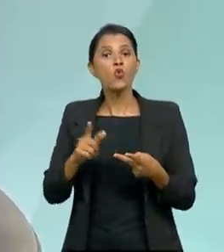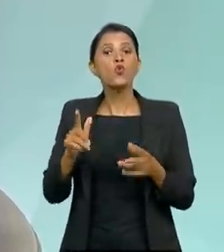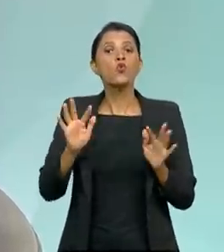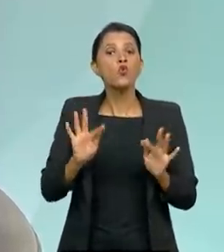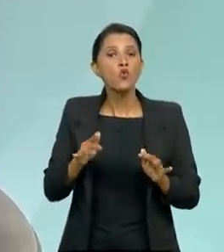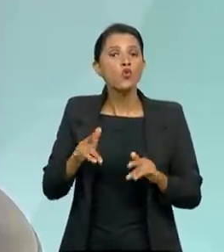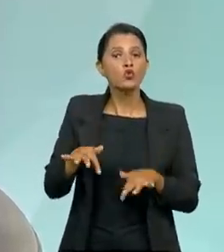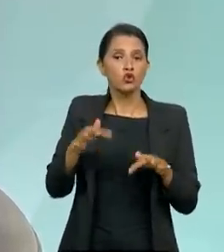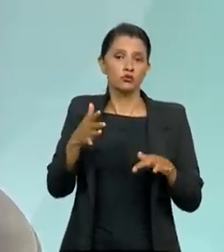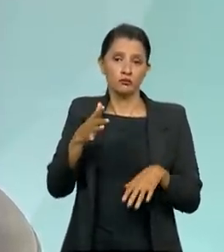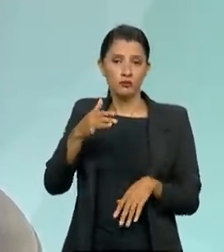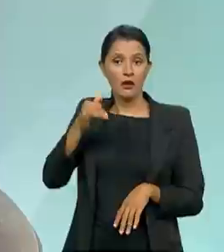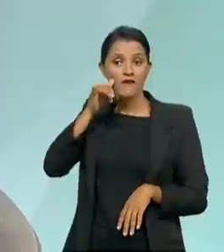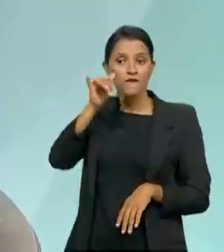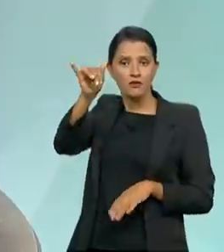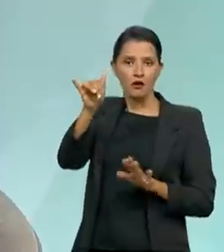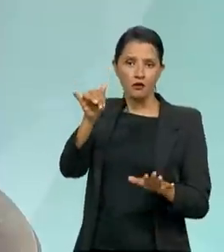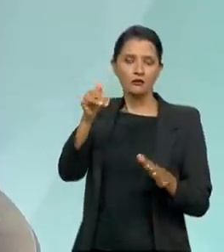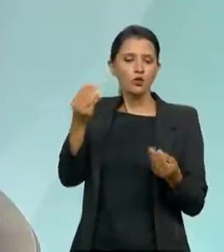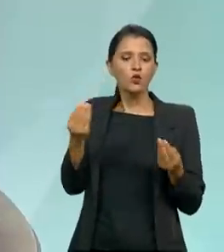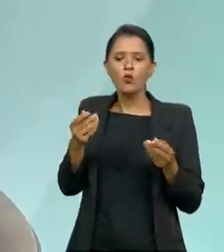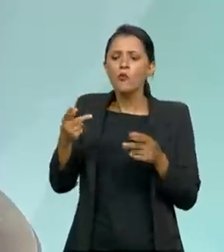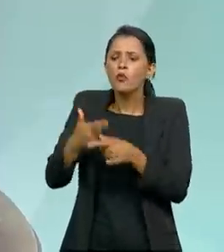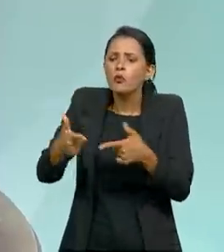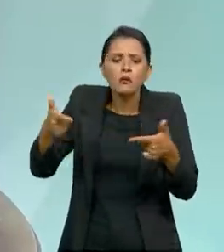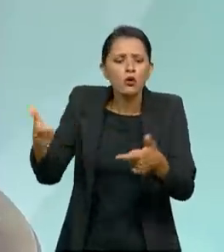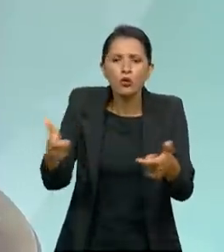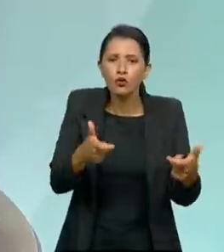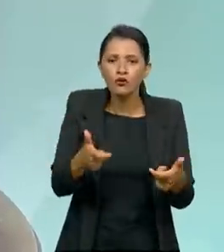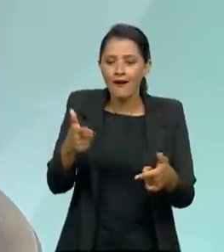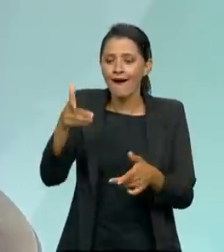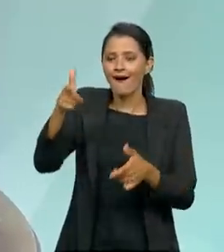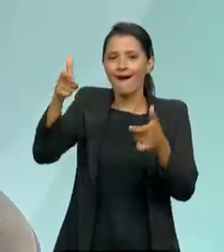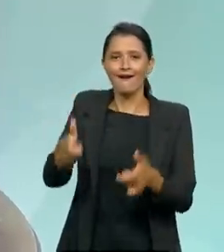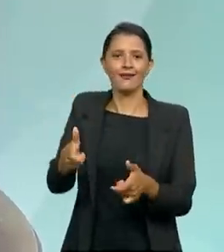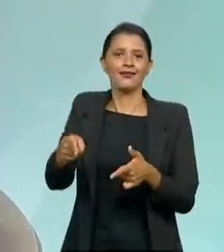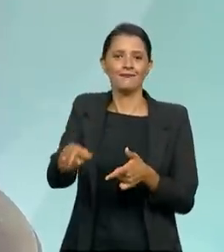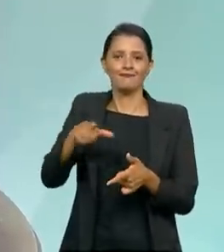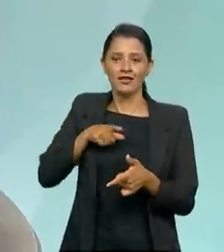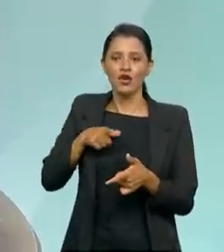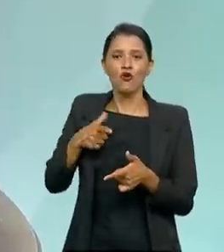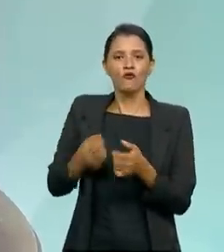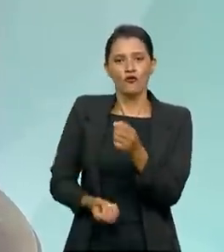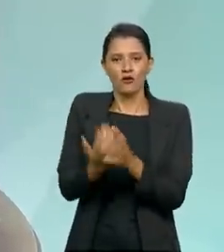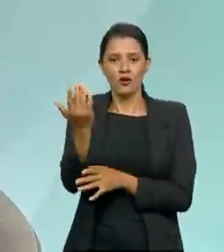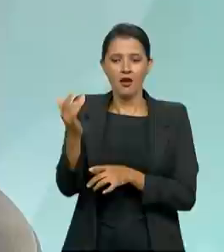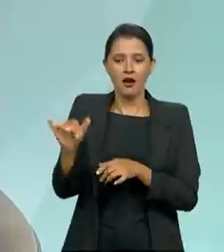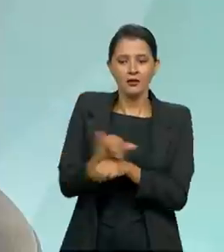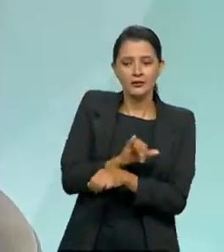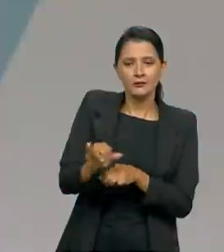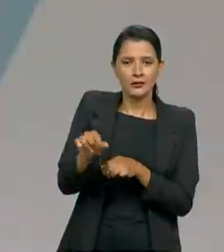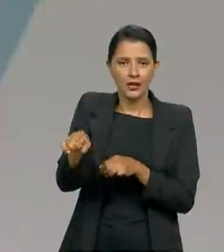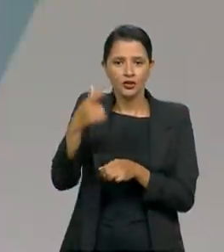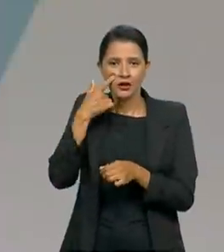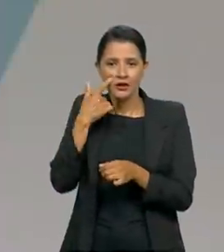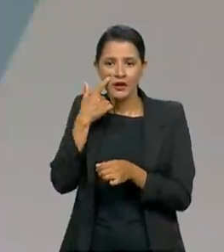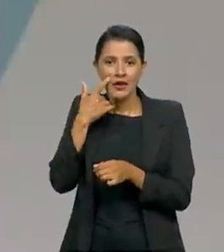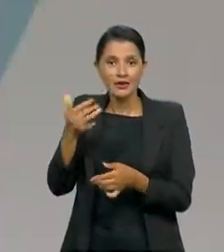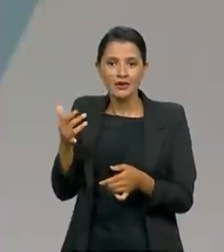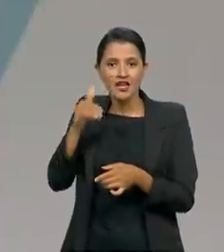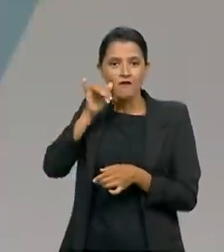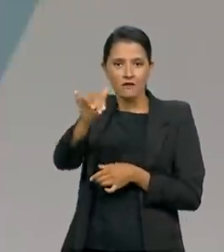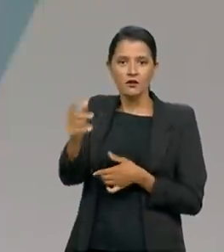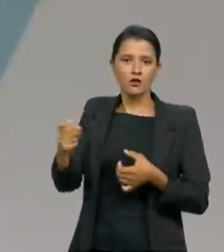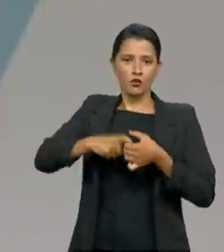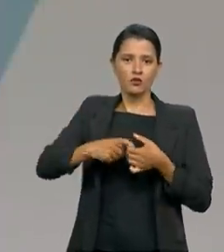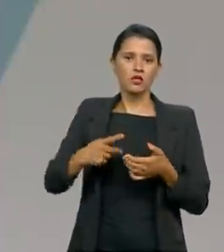fragilidade para esse problema acontecer? Estava aqui. Então, eu vou criar aqui algum tipo de controle, eu vou criar alguma ferramenta que impeça que isso volte a